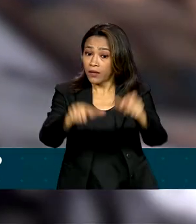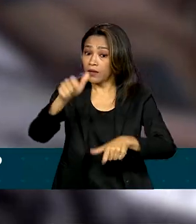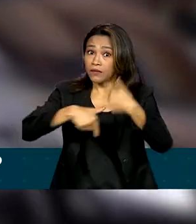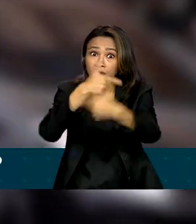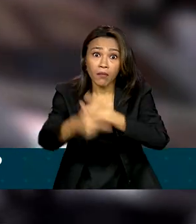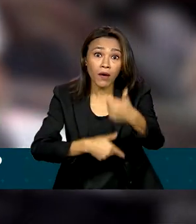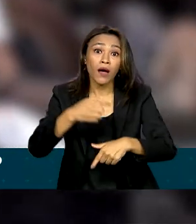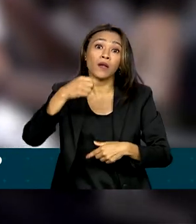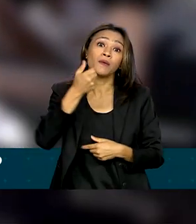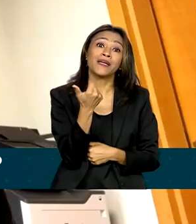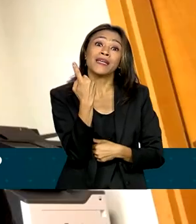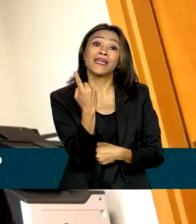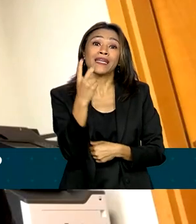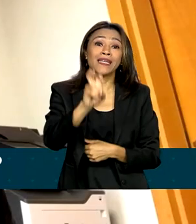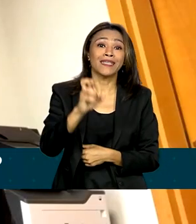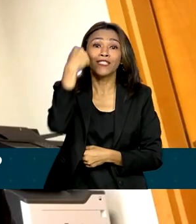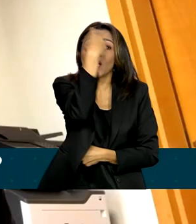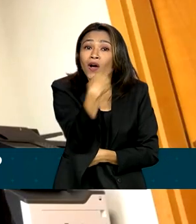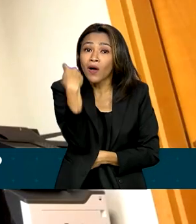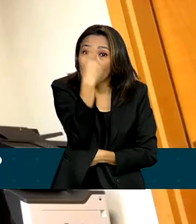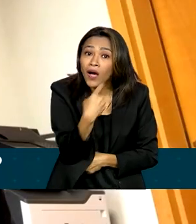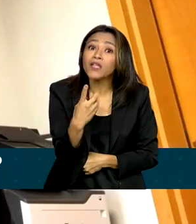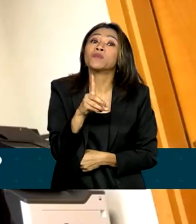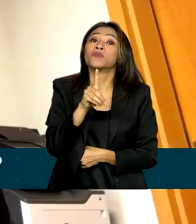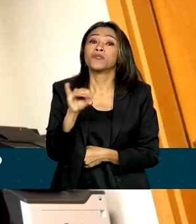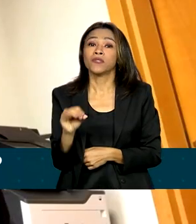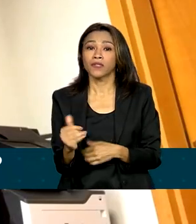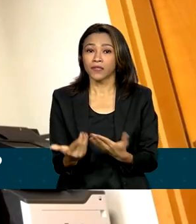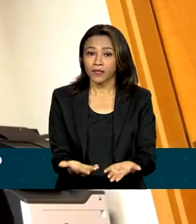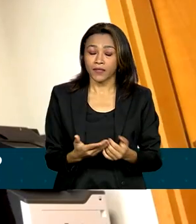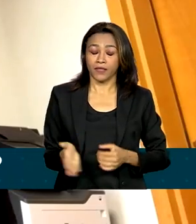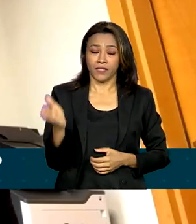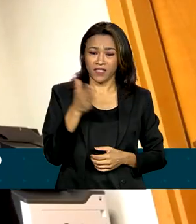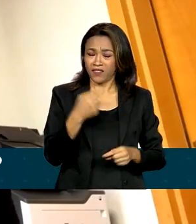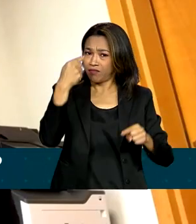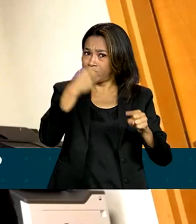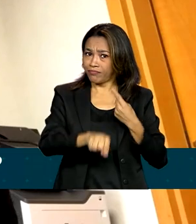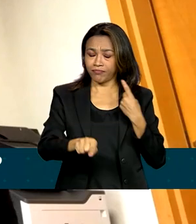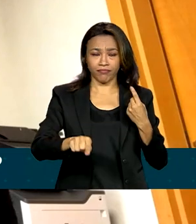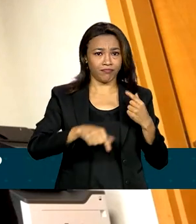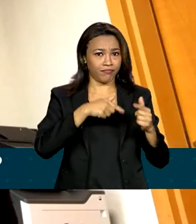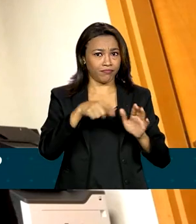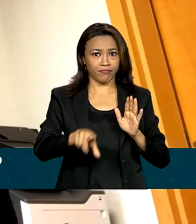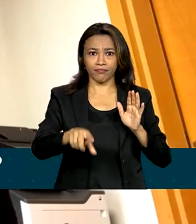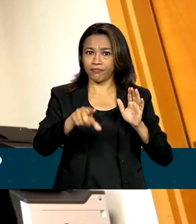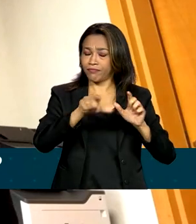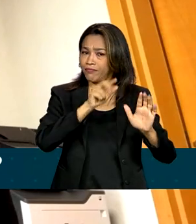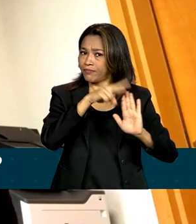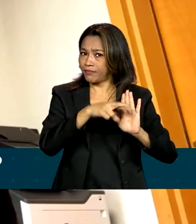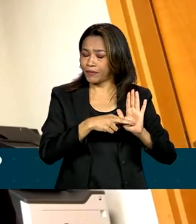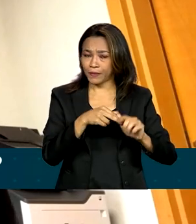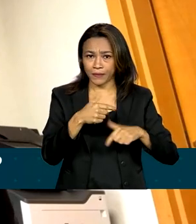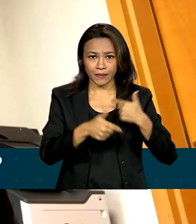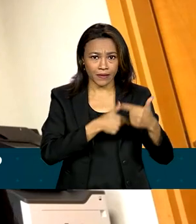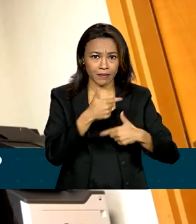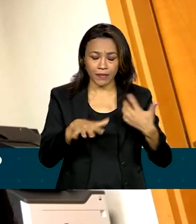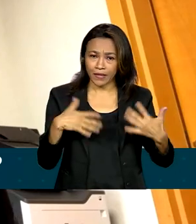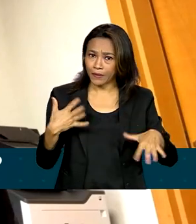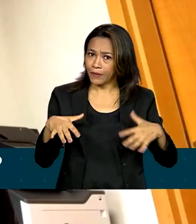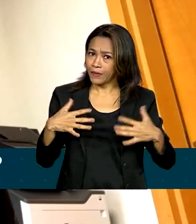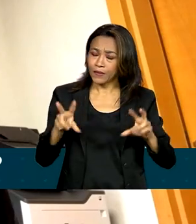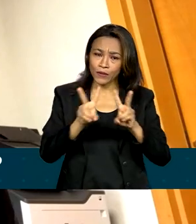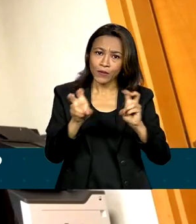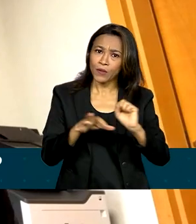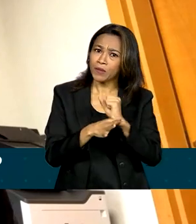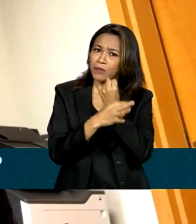de 15 horas por dia. Total descumprimento da legislação trabalhista, tanto no âmbito da saúde e segurança do trabalho, quanto também